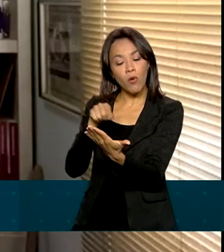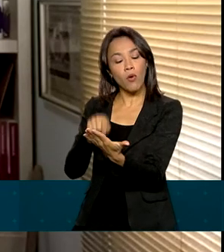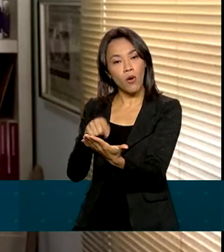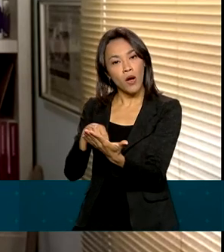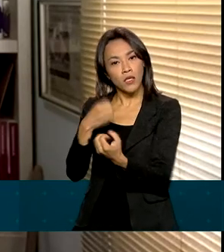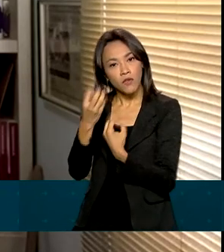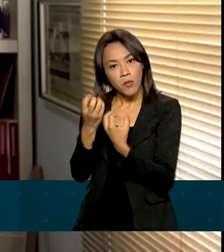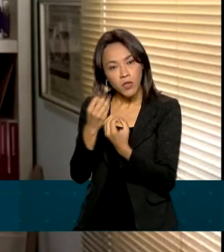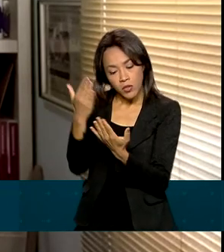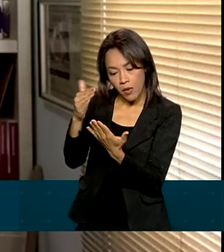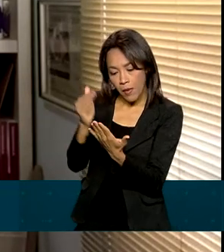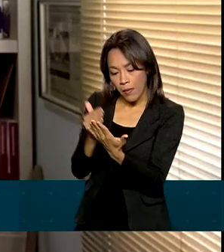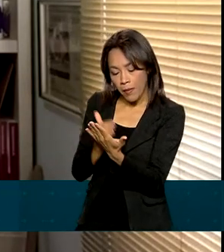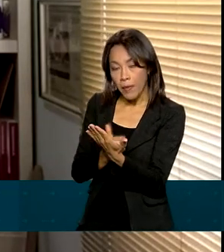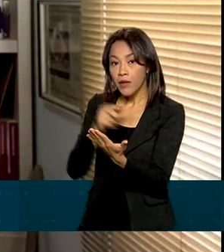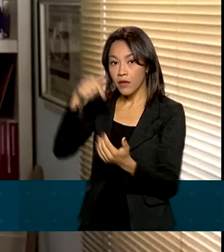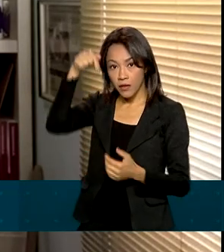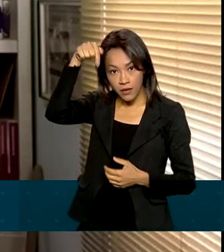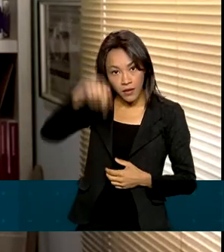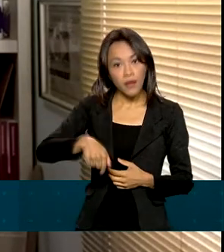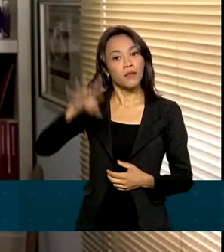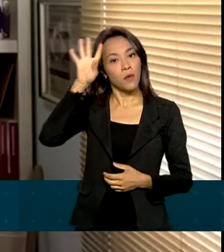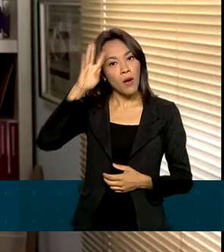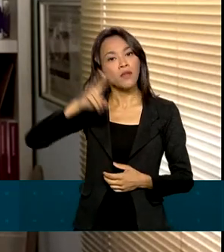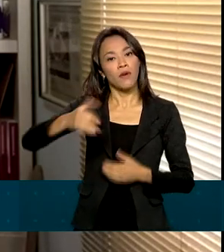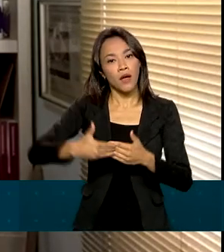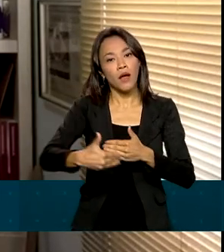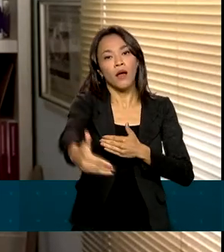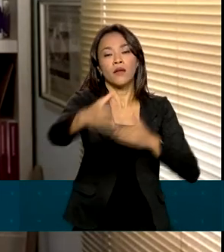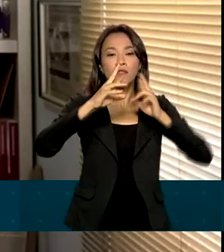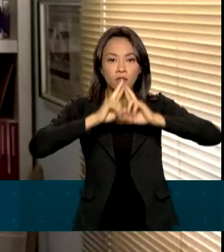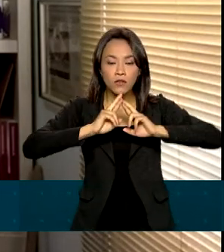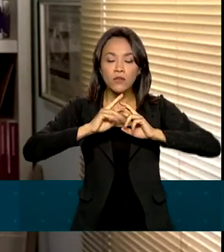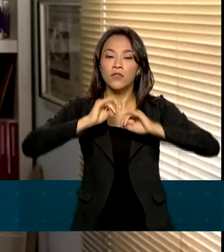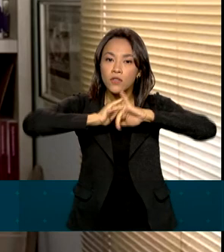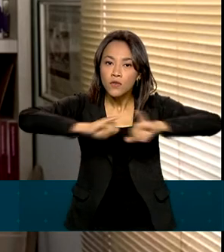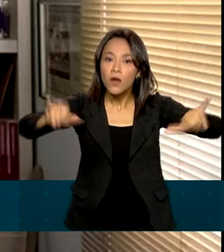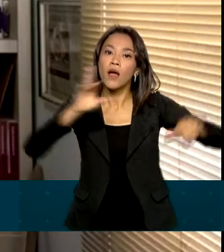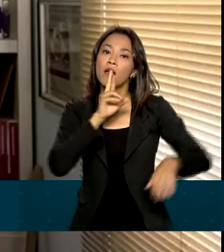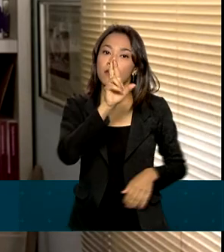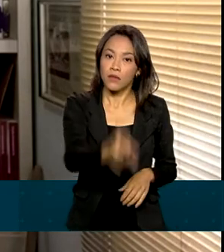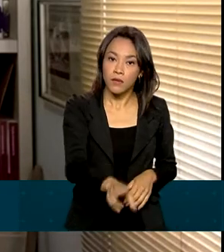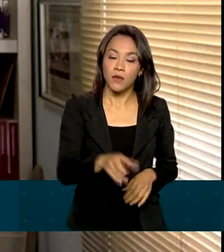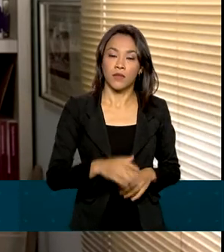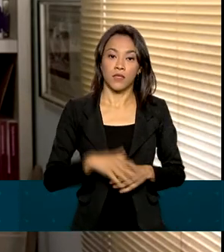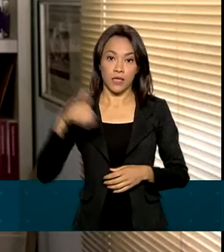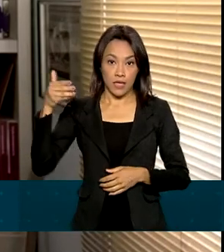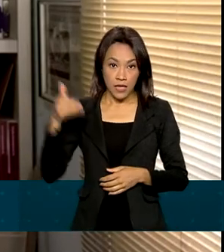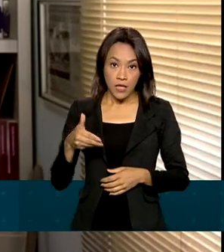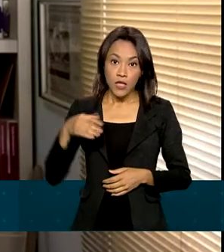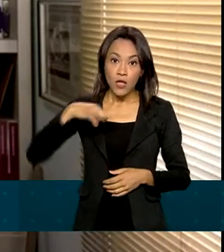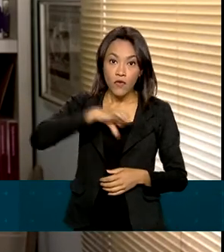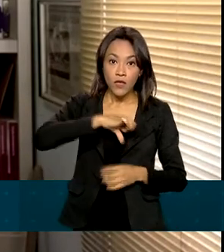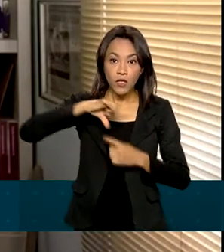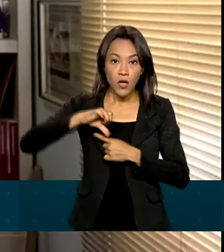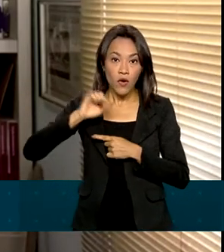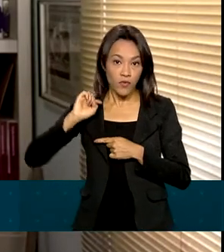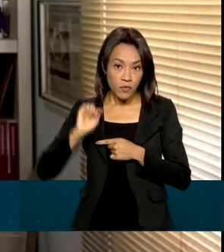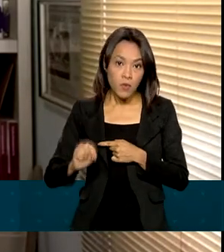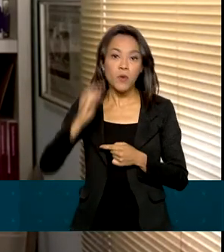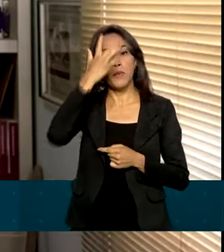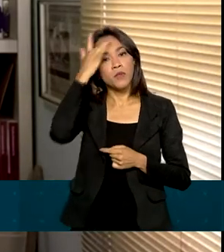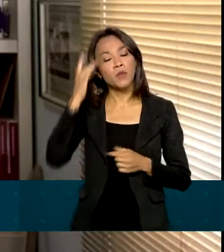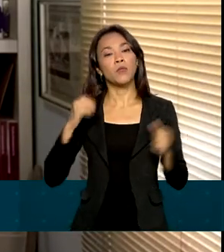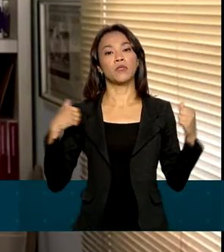resultado final divulgado apenas nesta quarta-feira. Segundo a pasta, mais de 99 mil pessoas participaram.